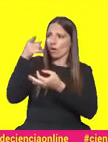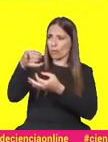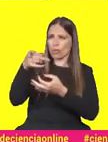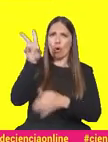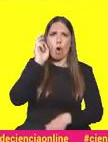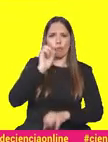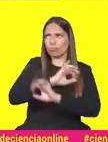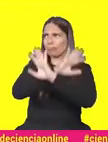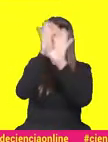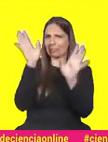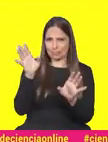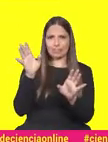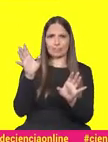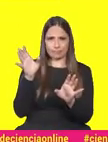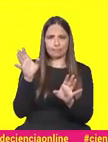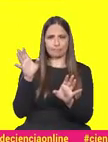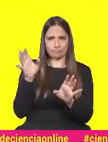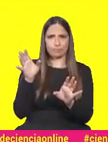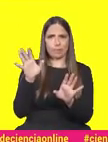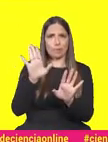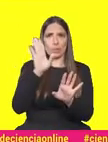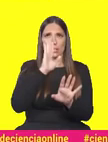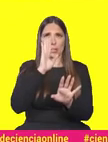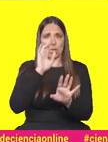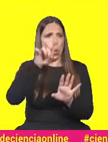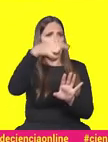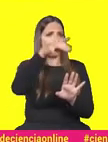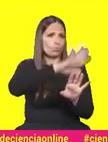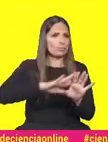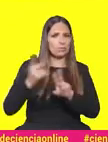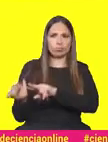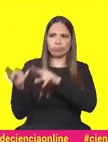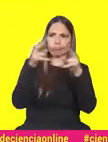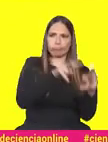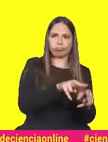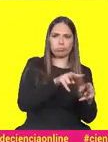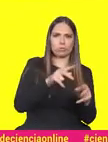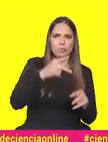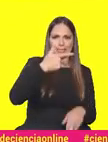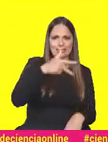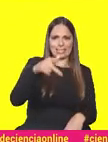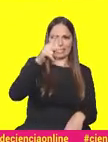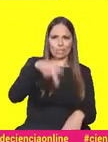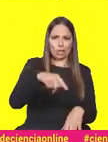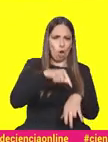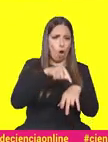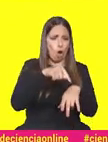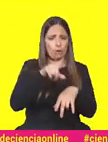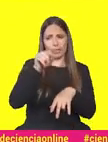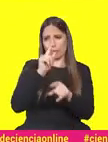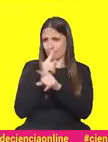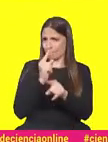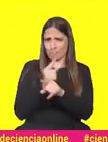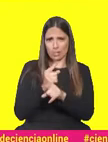vocês me ouçam com a maior qualidade possível, mas se eu estiver no outro lado qualquer, a 100 km por hora, também gostaria de fazer.